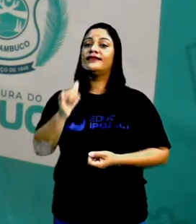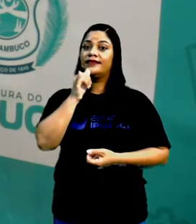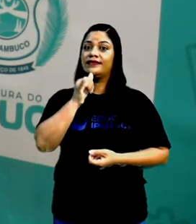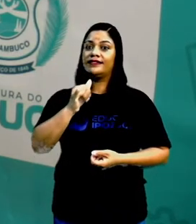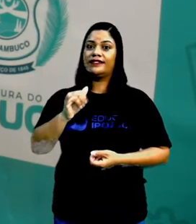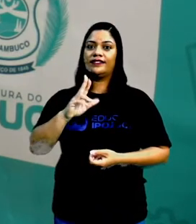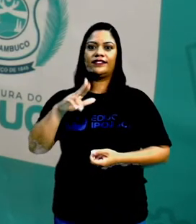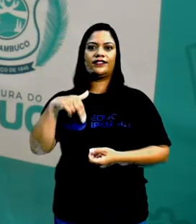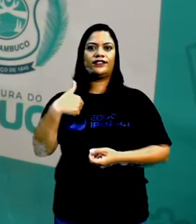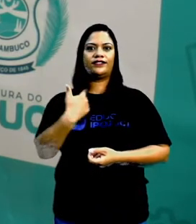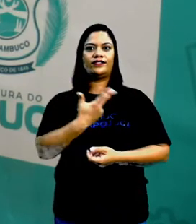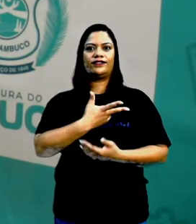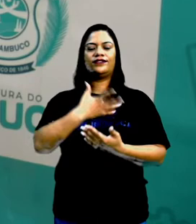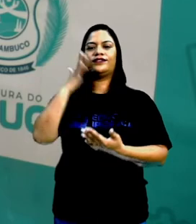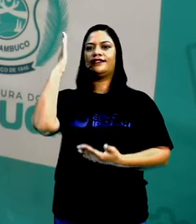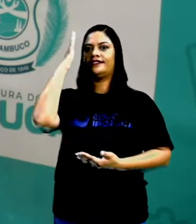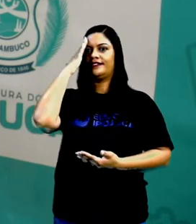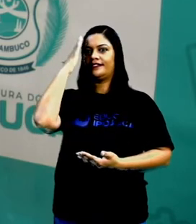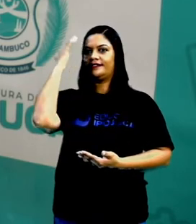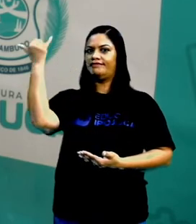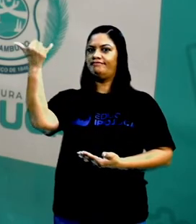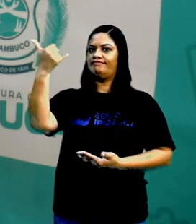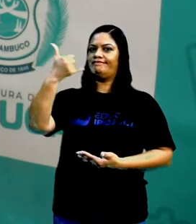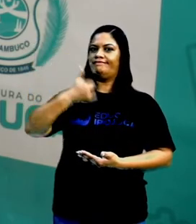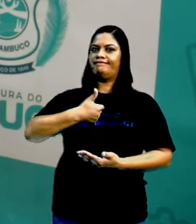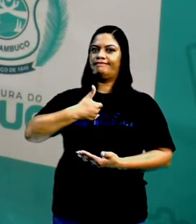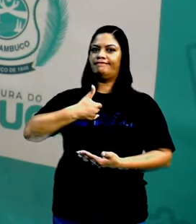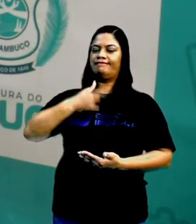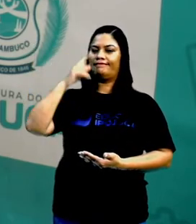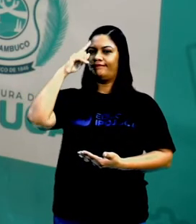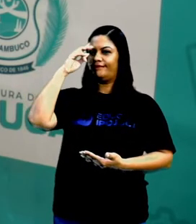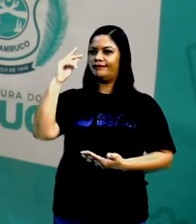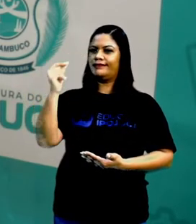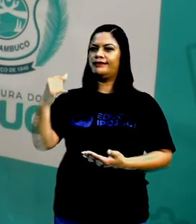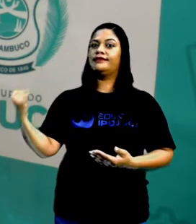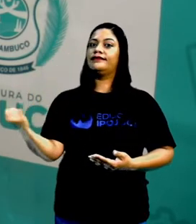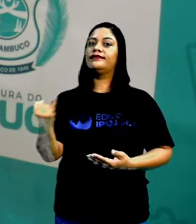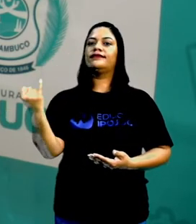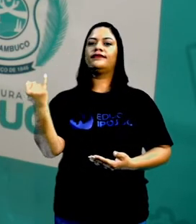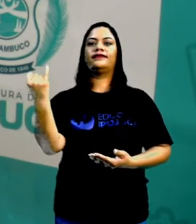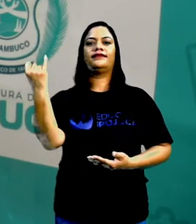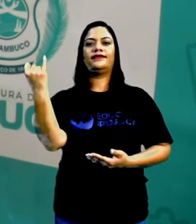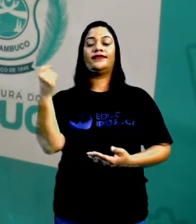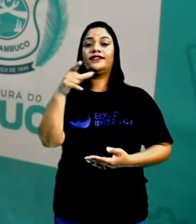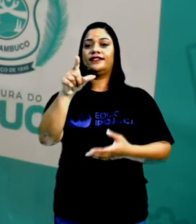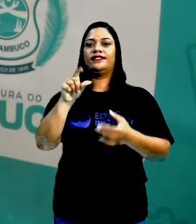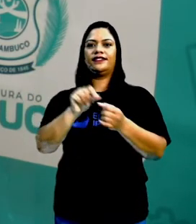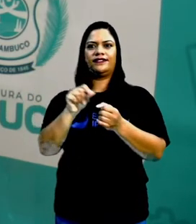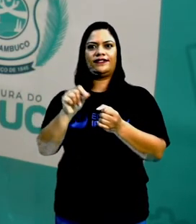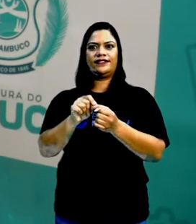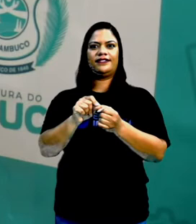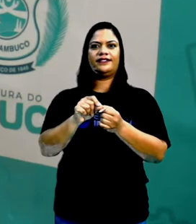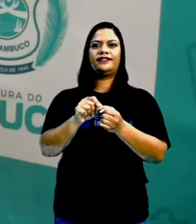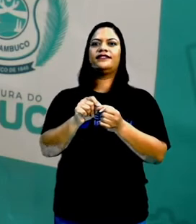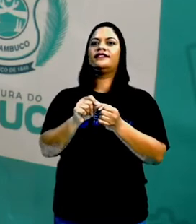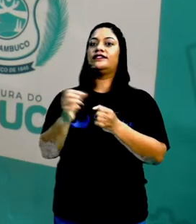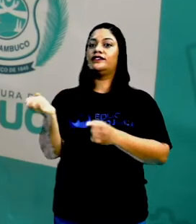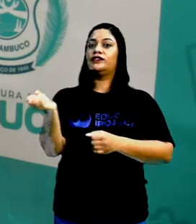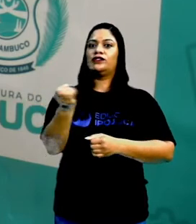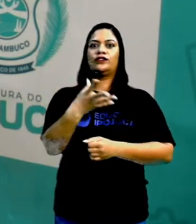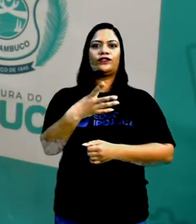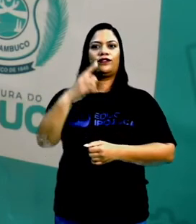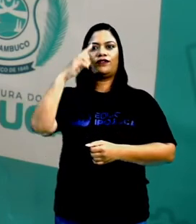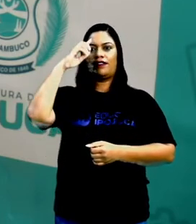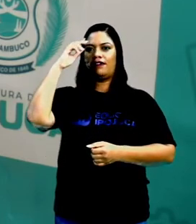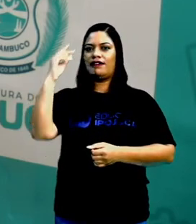Que você tira Daquele texto A ideia principal Você vai Formando na sua mente Novas